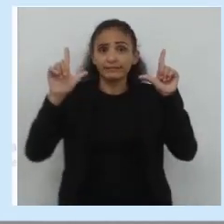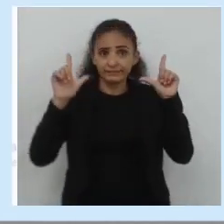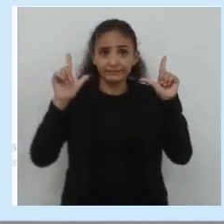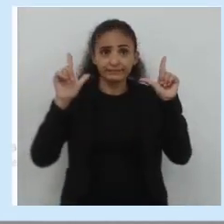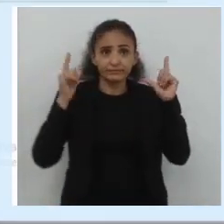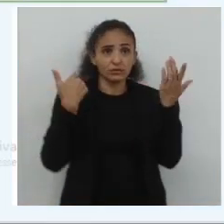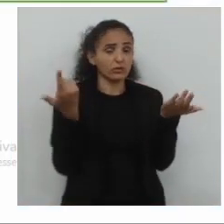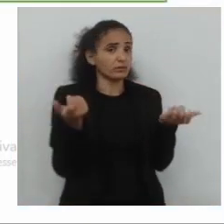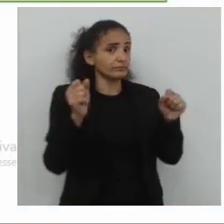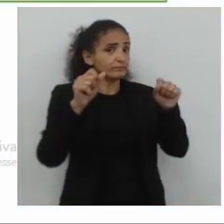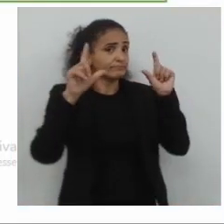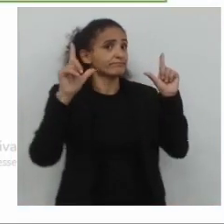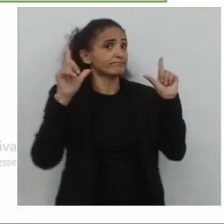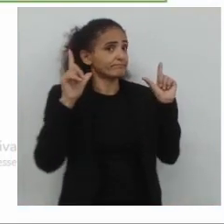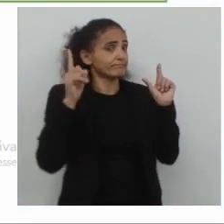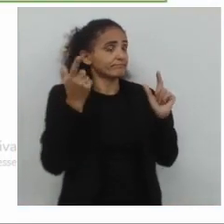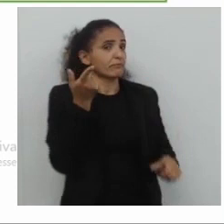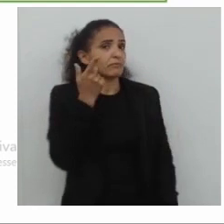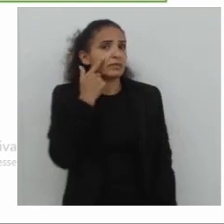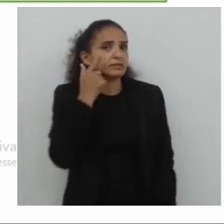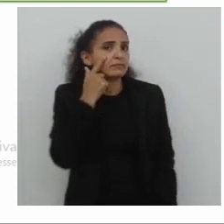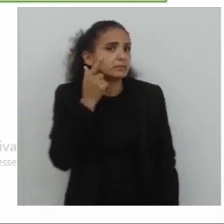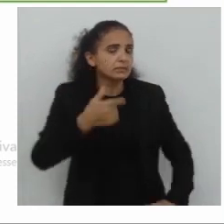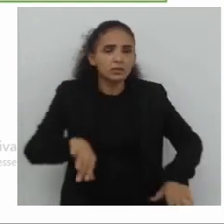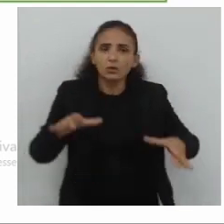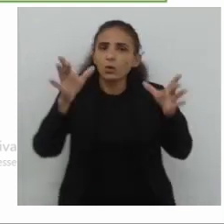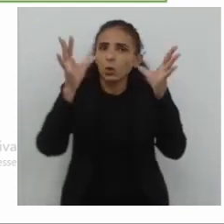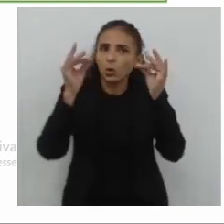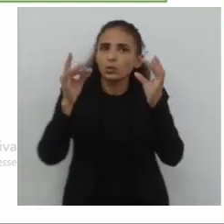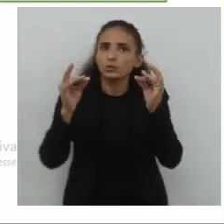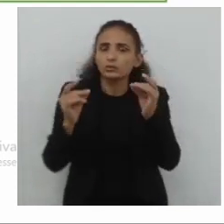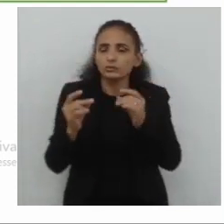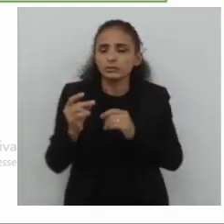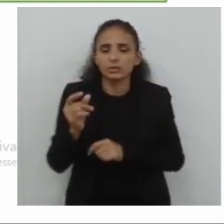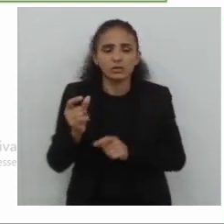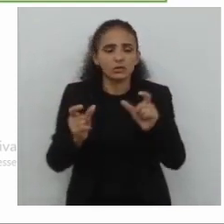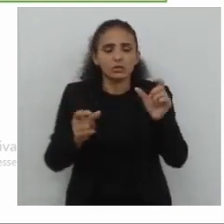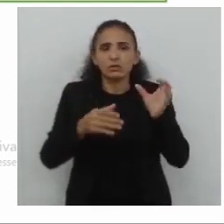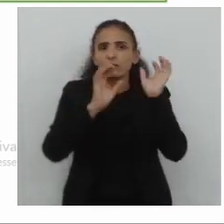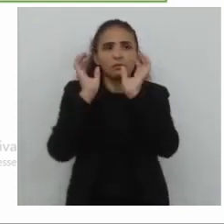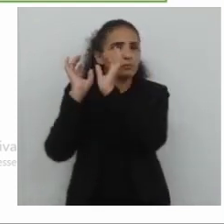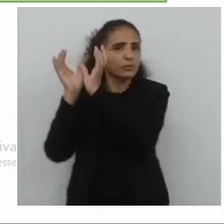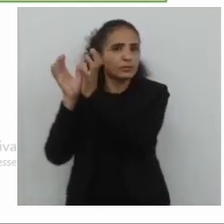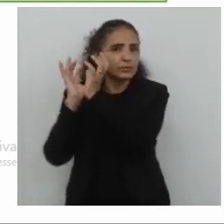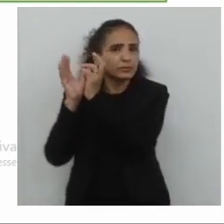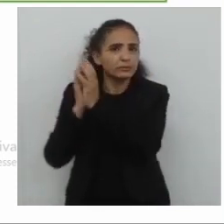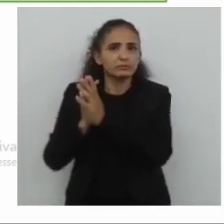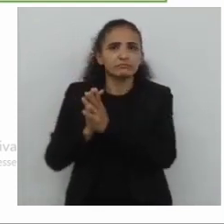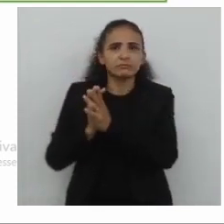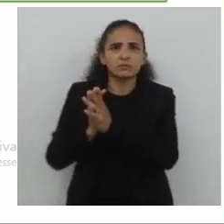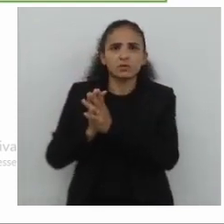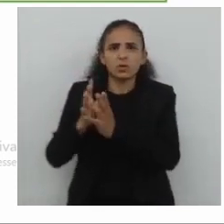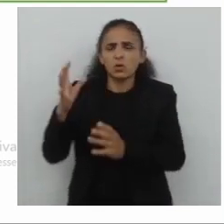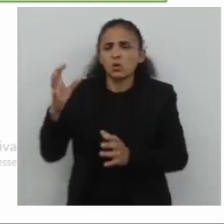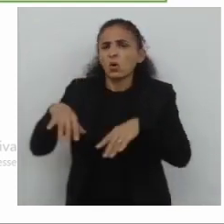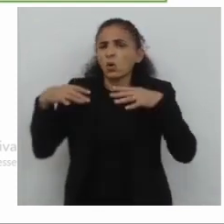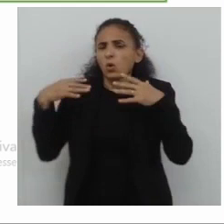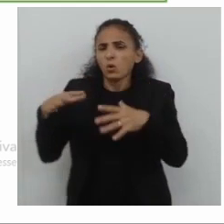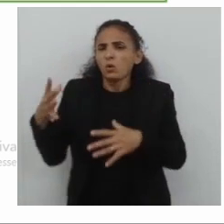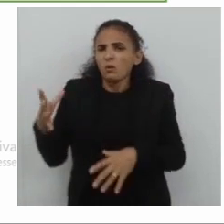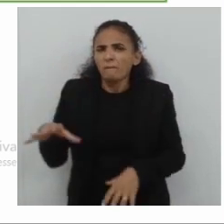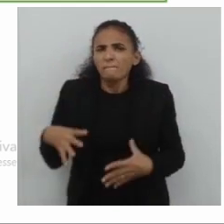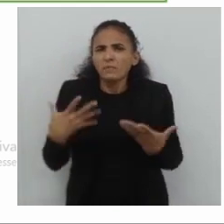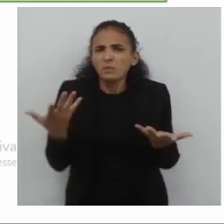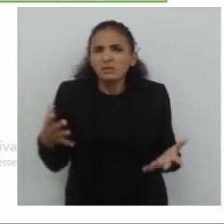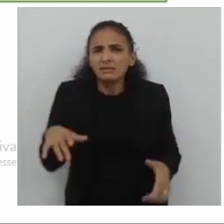tela novamente, certo? Veja só, é justamente na segunda fala, quando diz muito, eu,